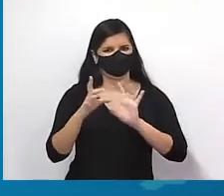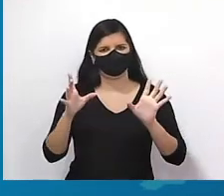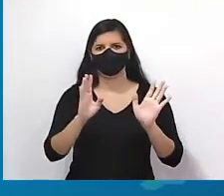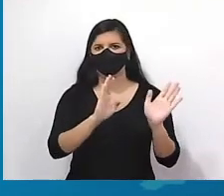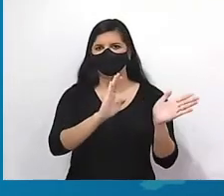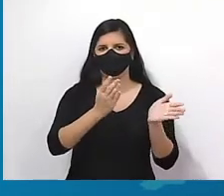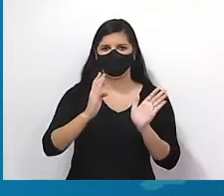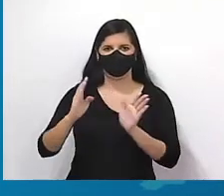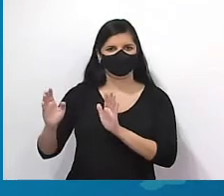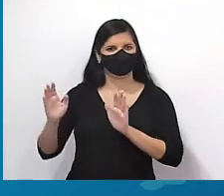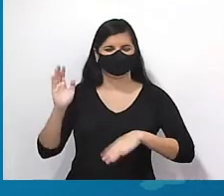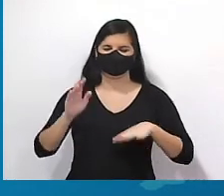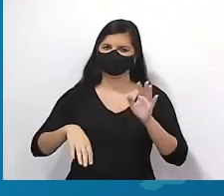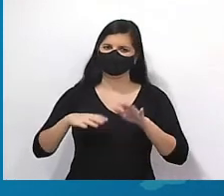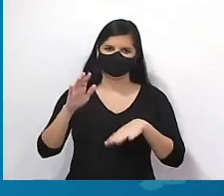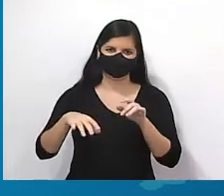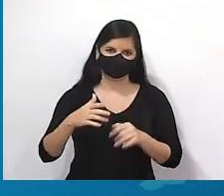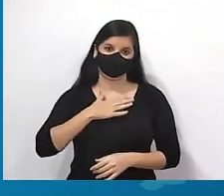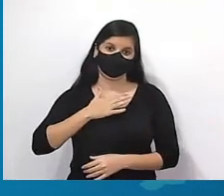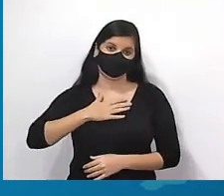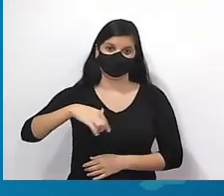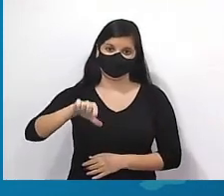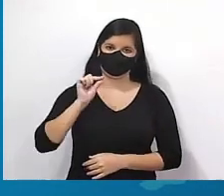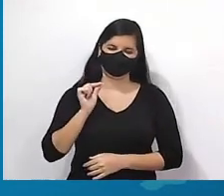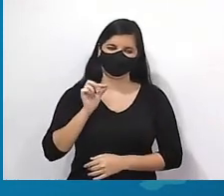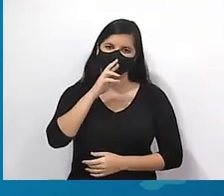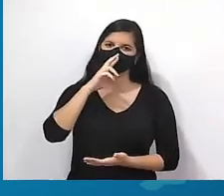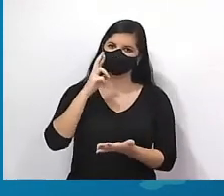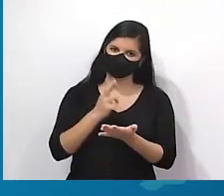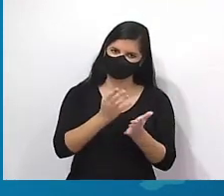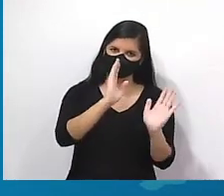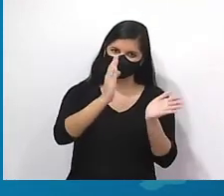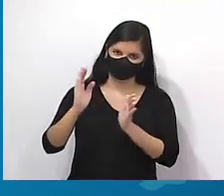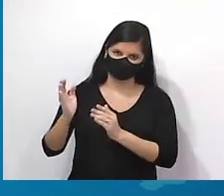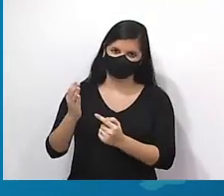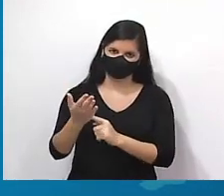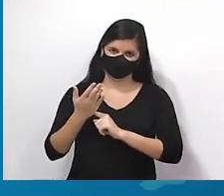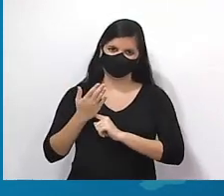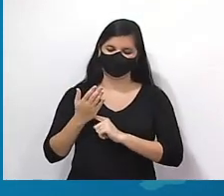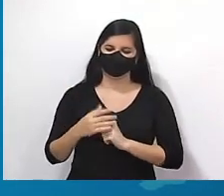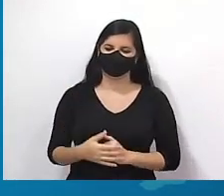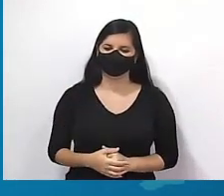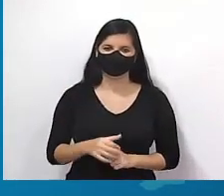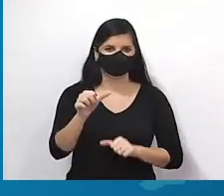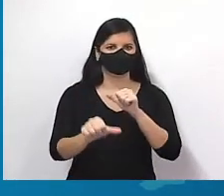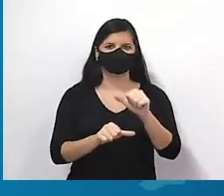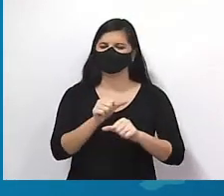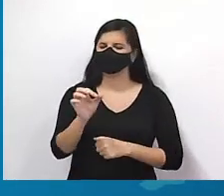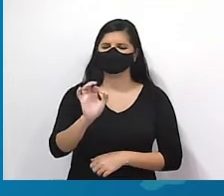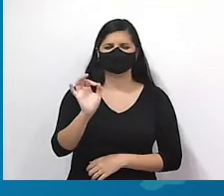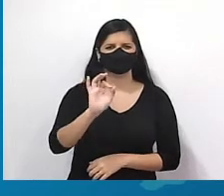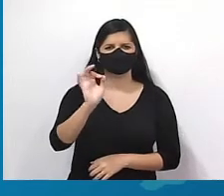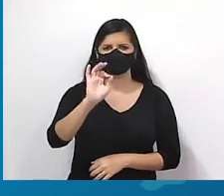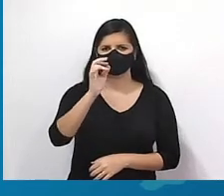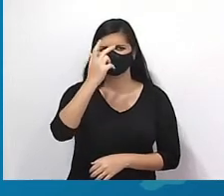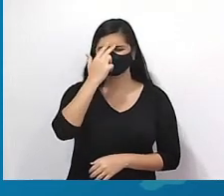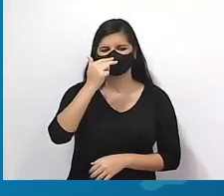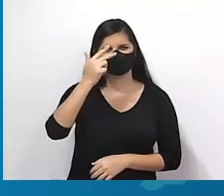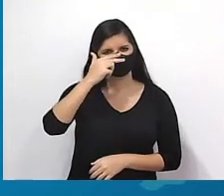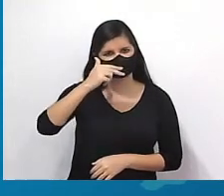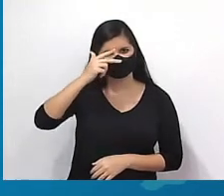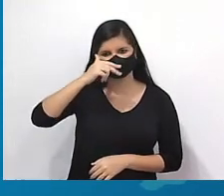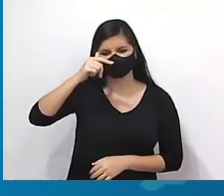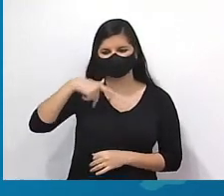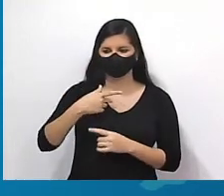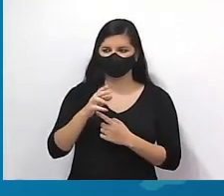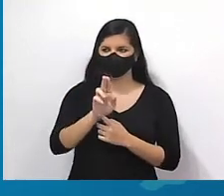ordem. Eu escolho os resultados. A sequência vai me dar. Vai mudar alguma coisa? Não. Se você... Quando